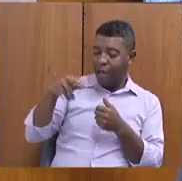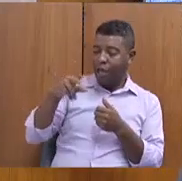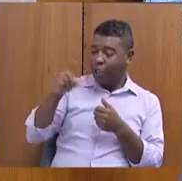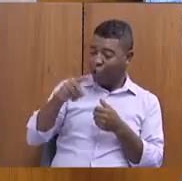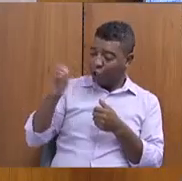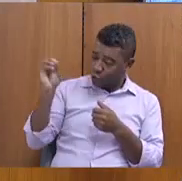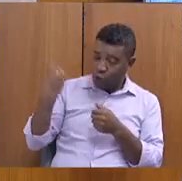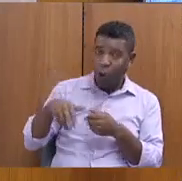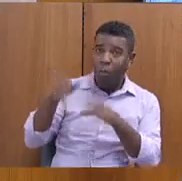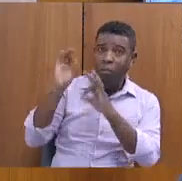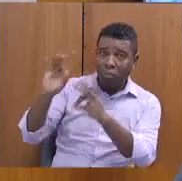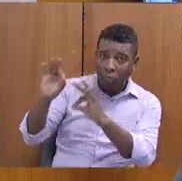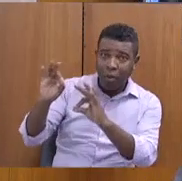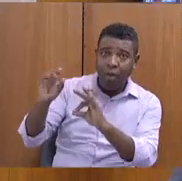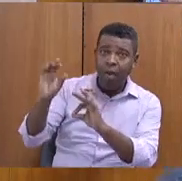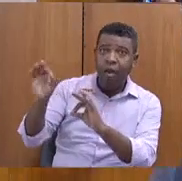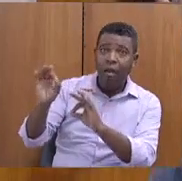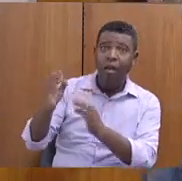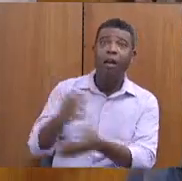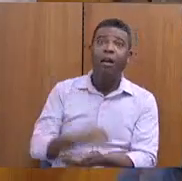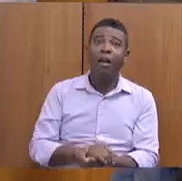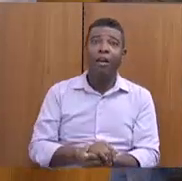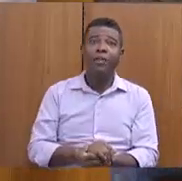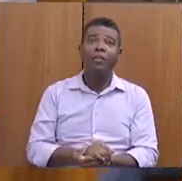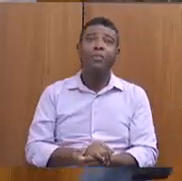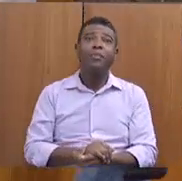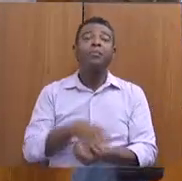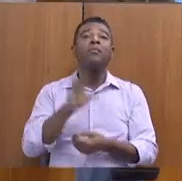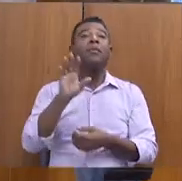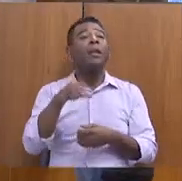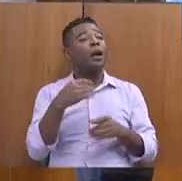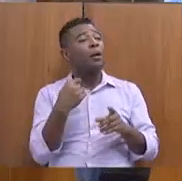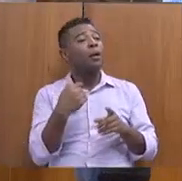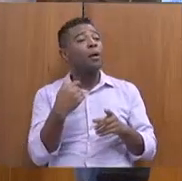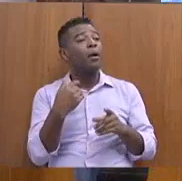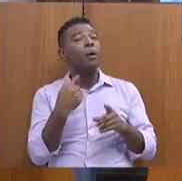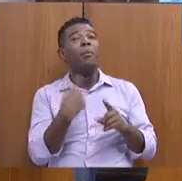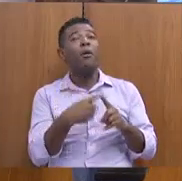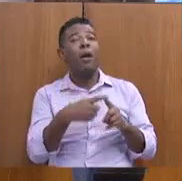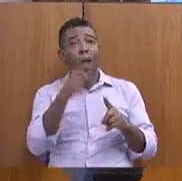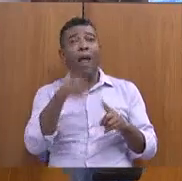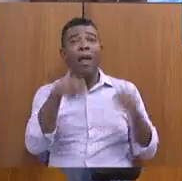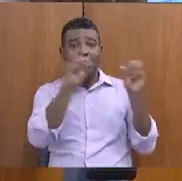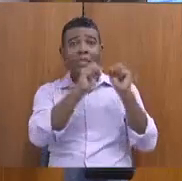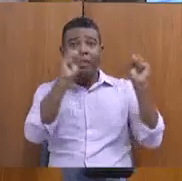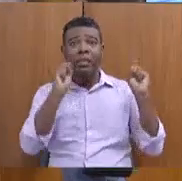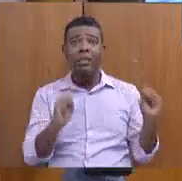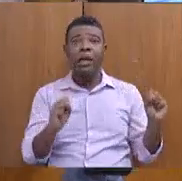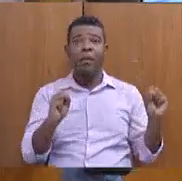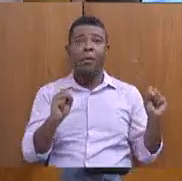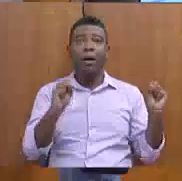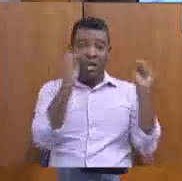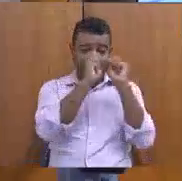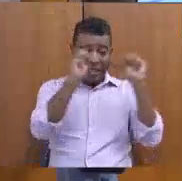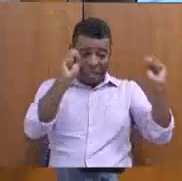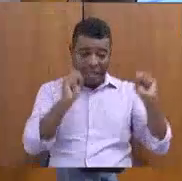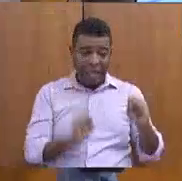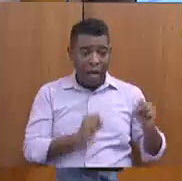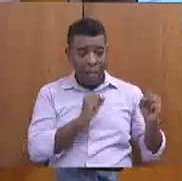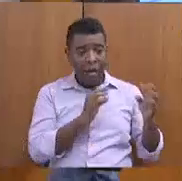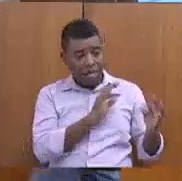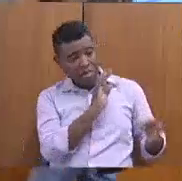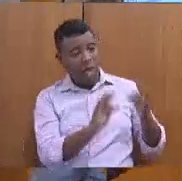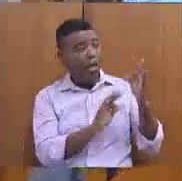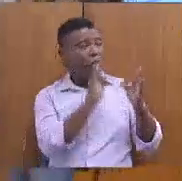Qual a contrapartida? Não, eu pergunto. Não, é porque isso é um sistema, isso é um sistema tecnológico. A contrapartida deles é um